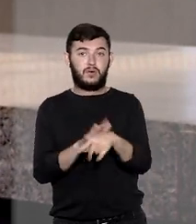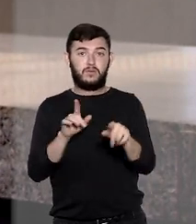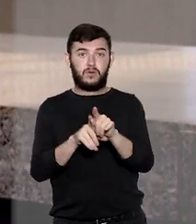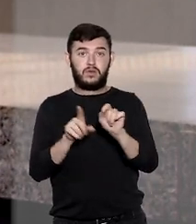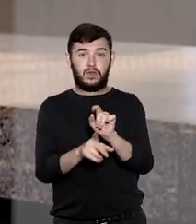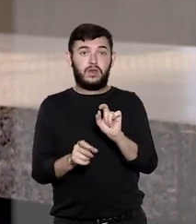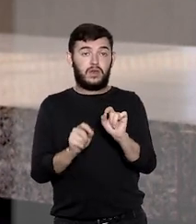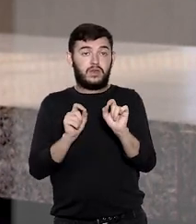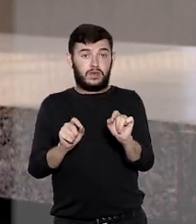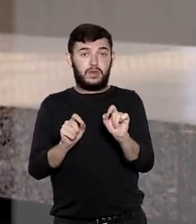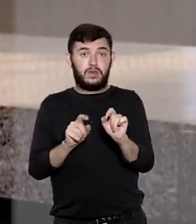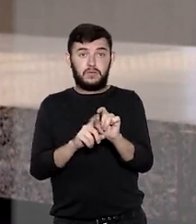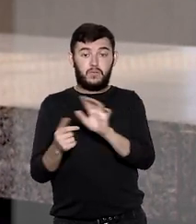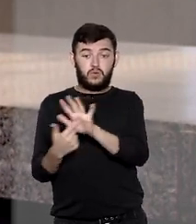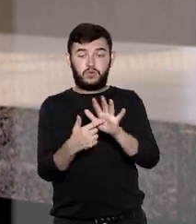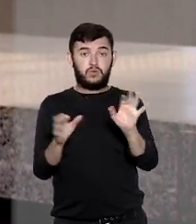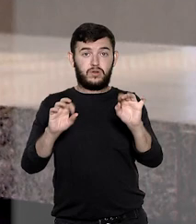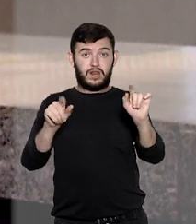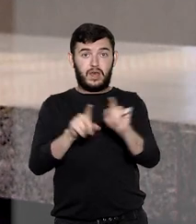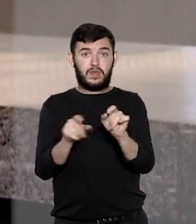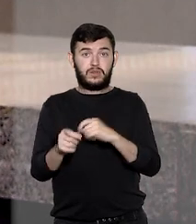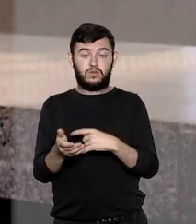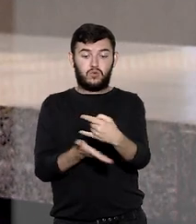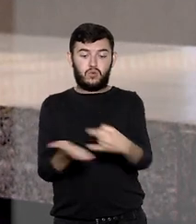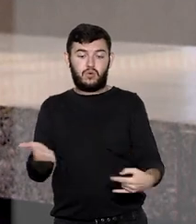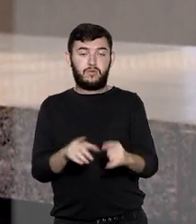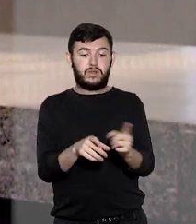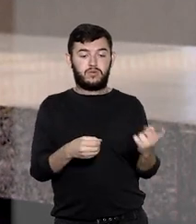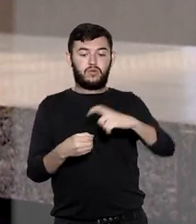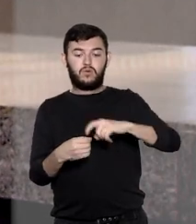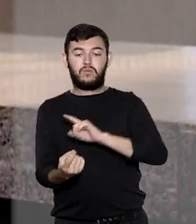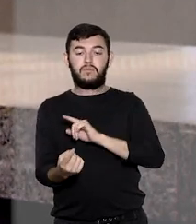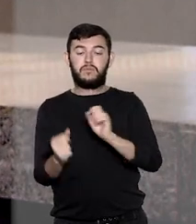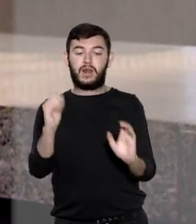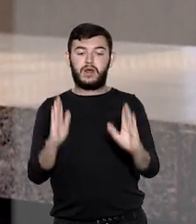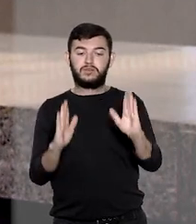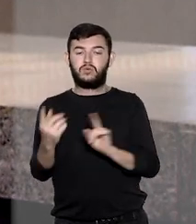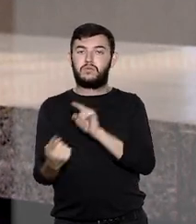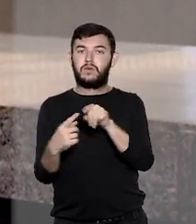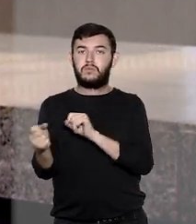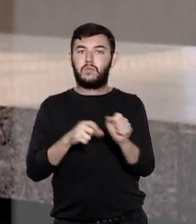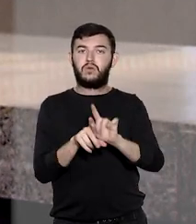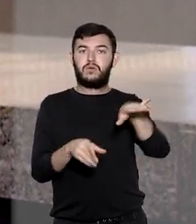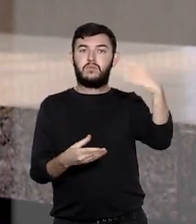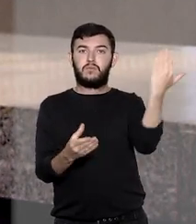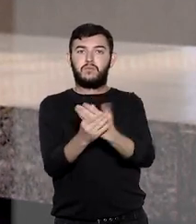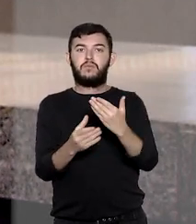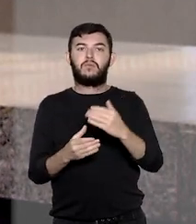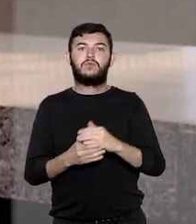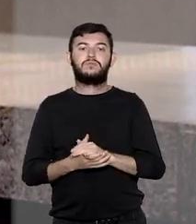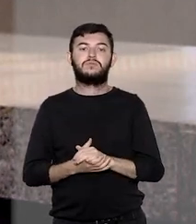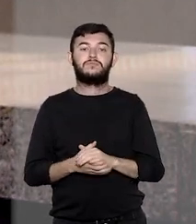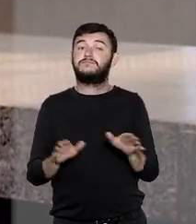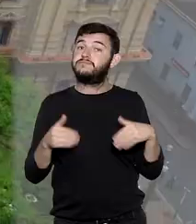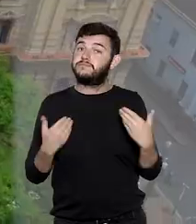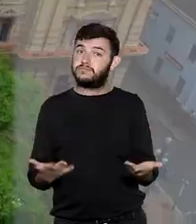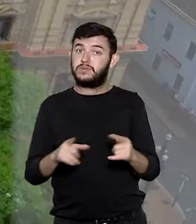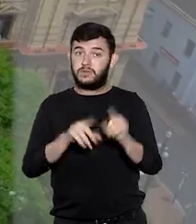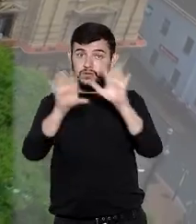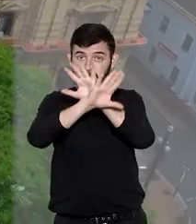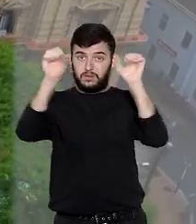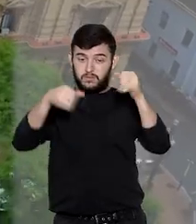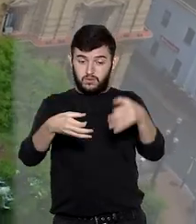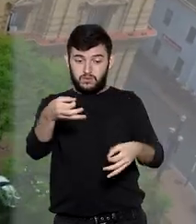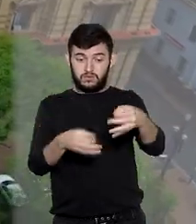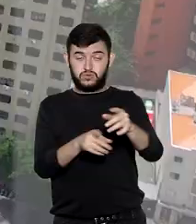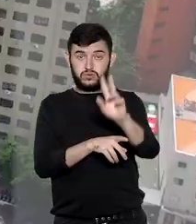Sadia, por não ter apresentado dois livros societários em prazo hábil para subsidiar o ajuizamento de ação. O